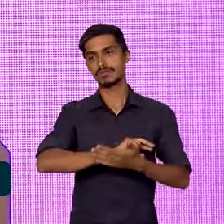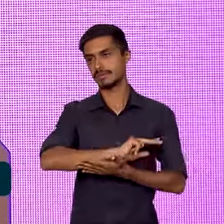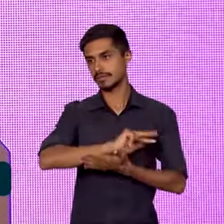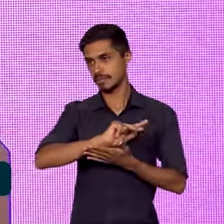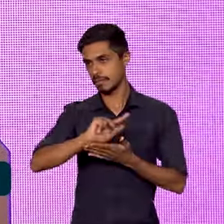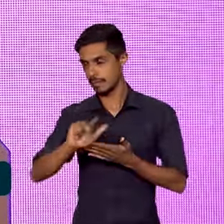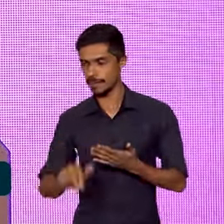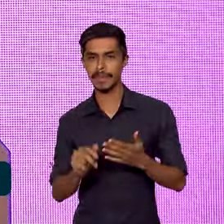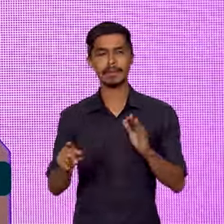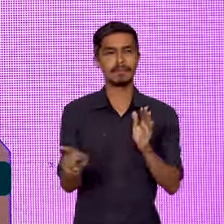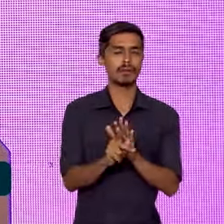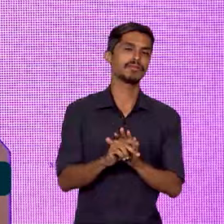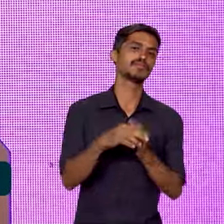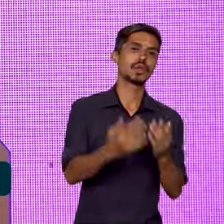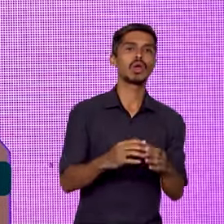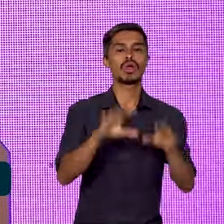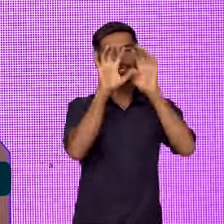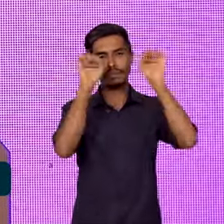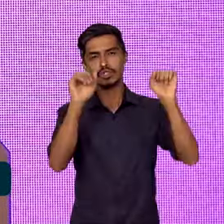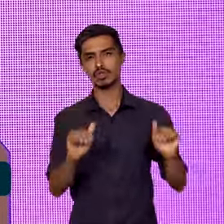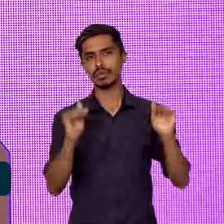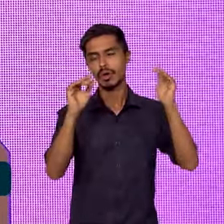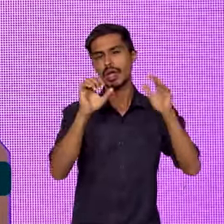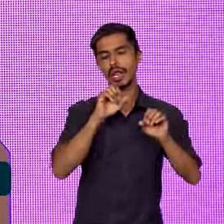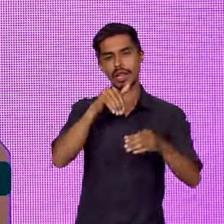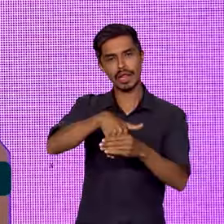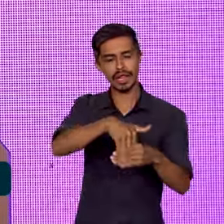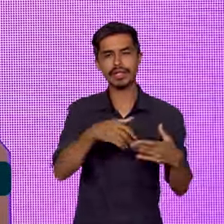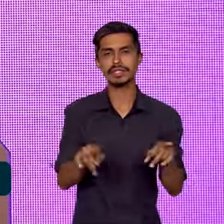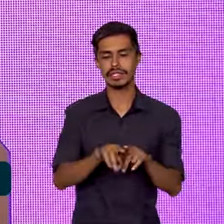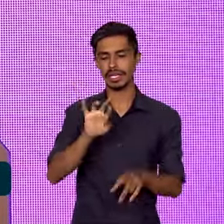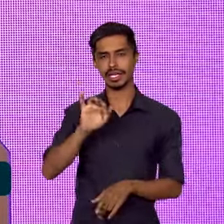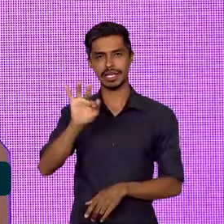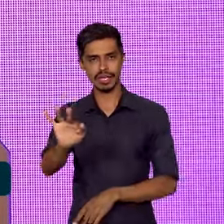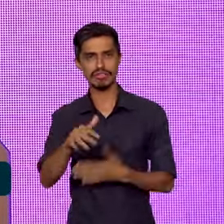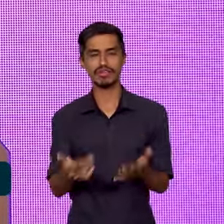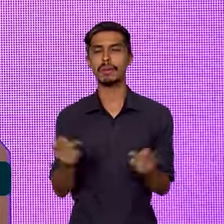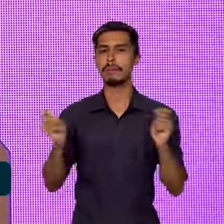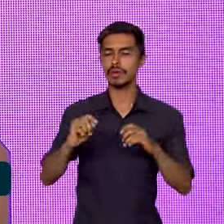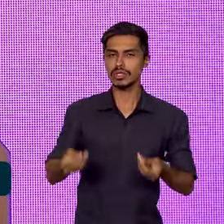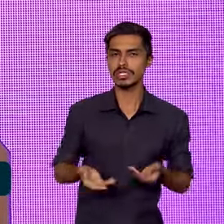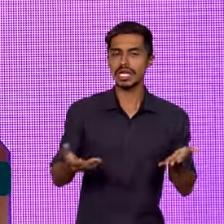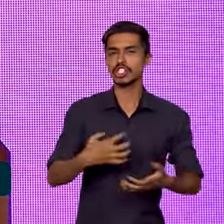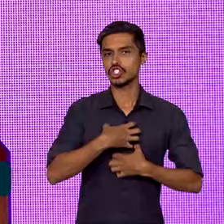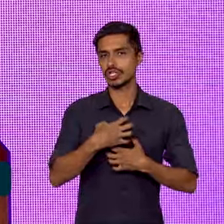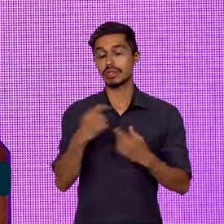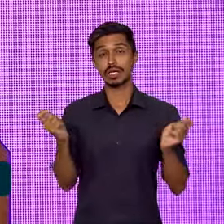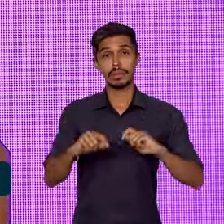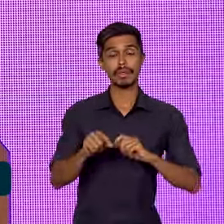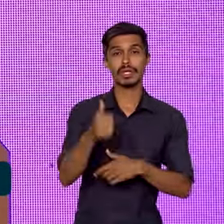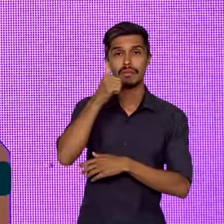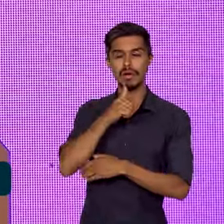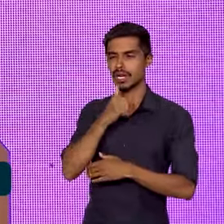de Estado, como o Tribunal Superior Eleitoral e os TRS, eles possam garantir condições para que as mulheres